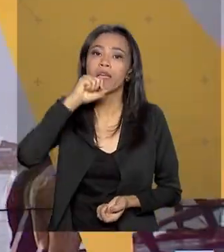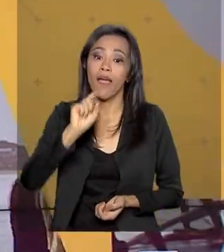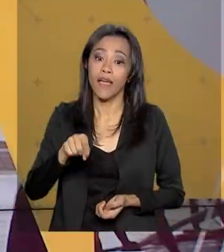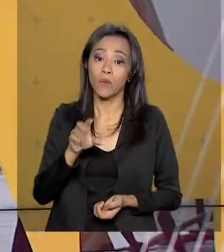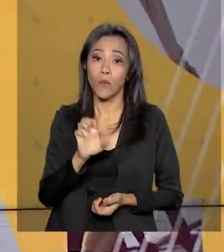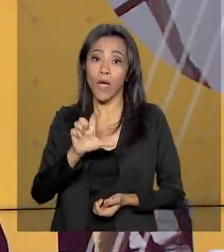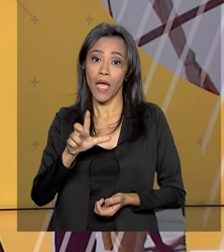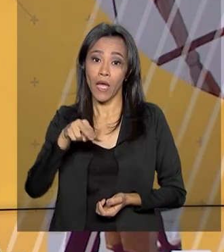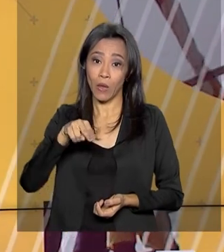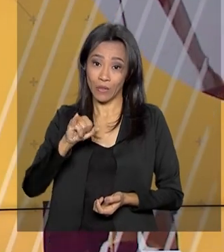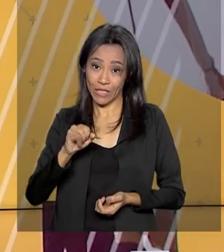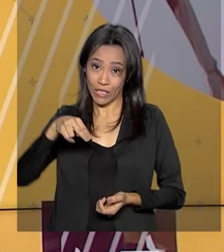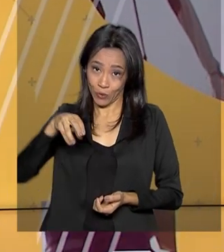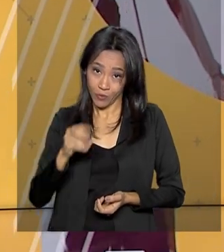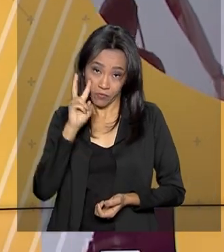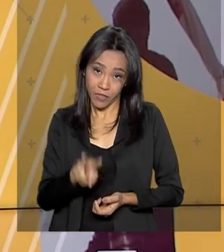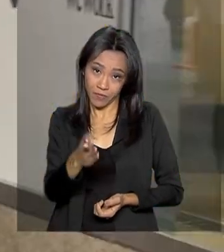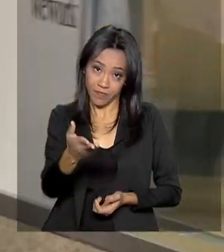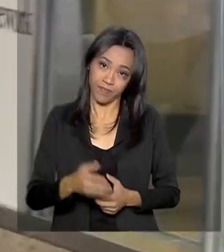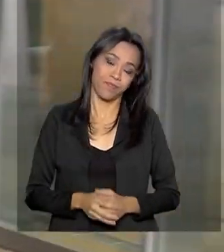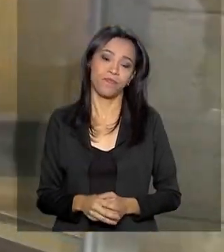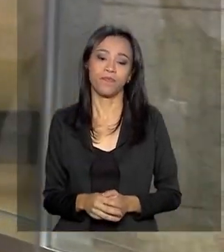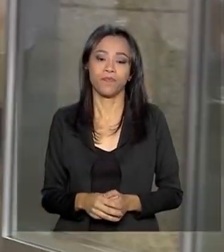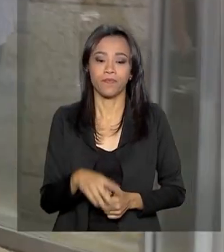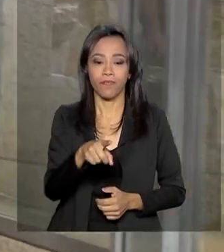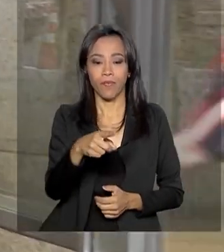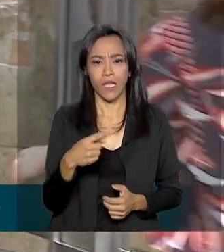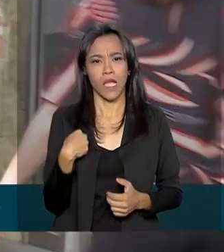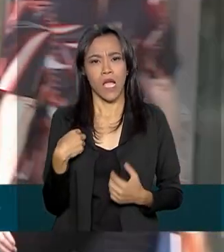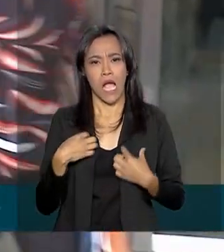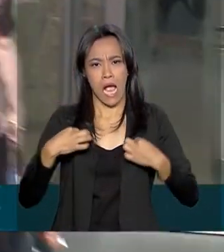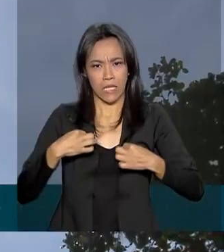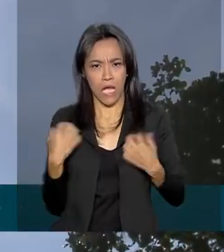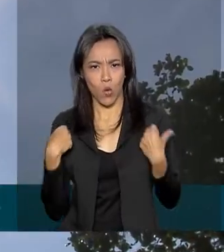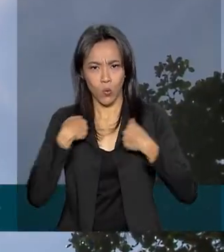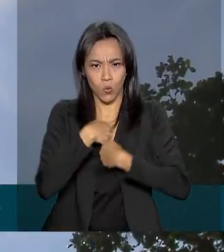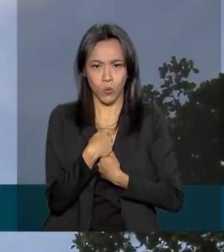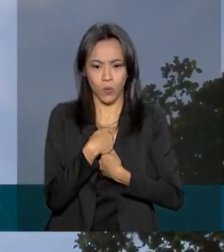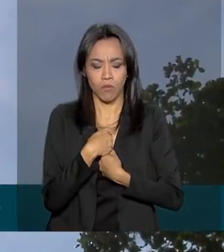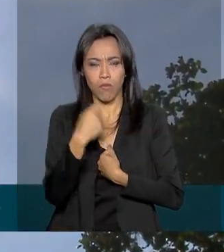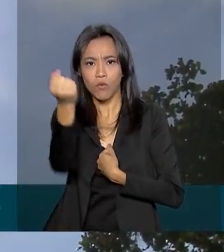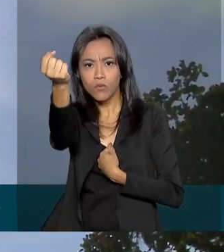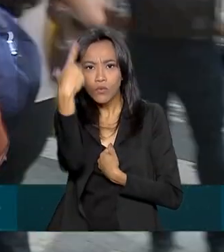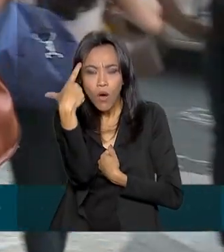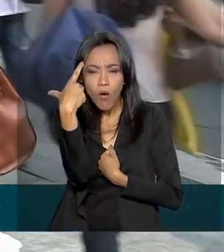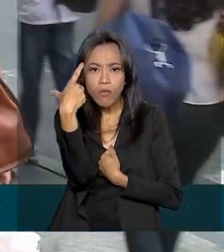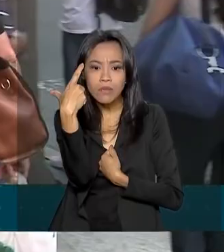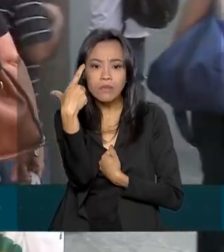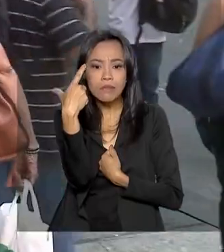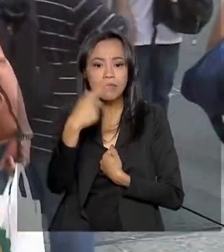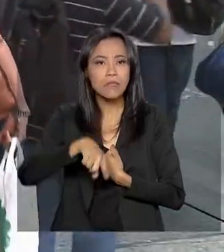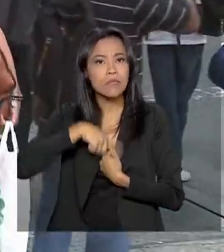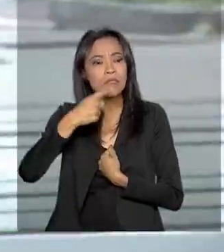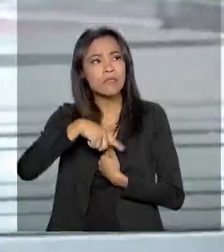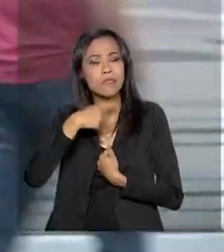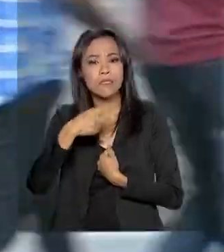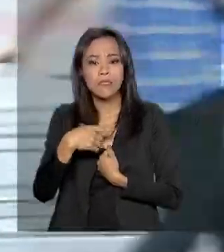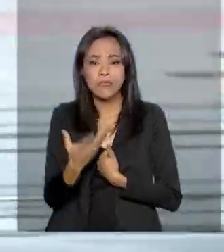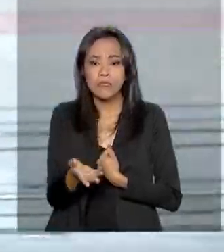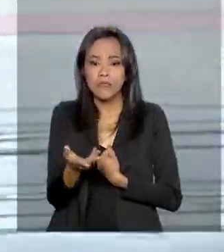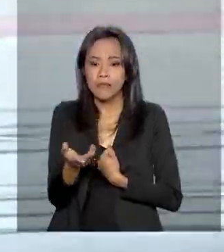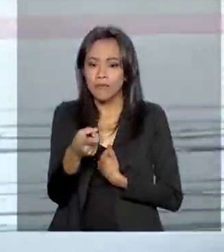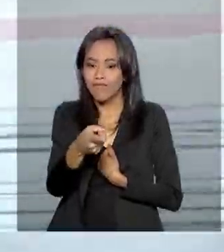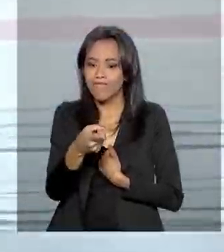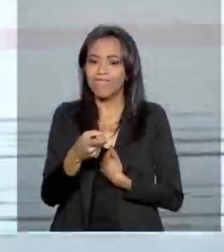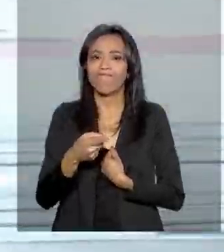Ninho. Veja na reportagem. Os casacos estão a postos. O sol ilumina e ainda não esquenta quem está